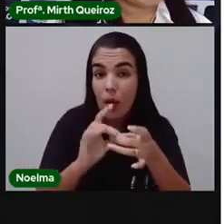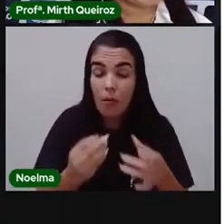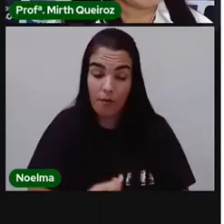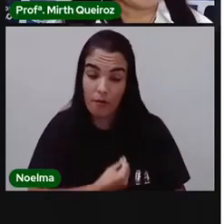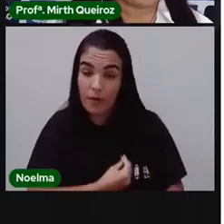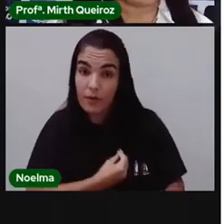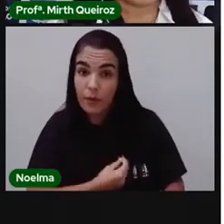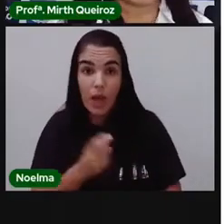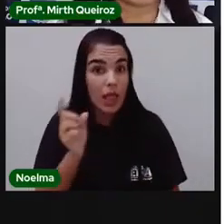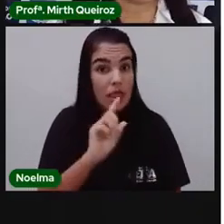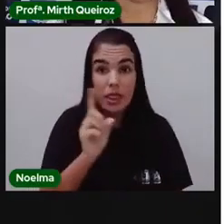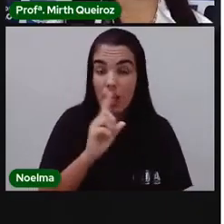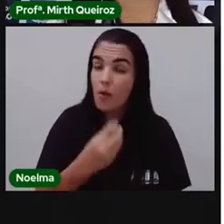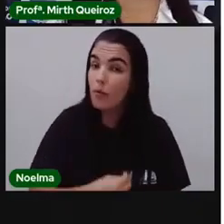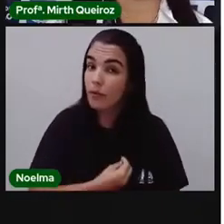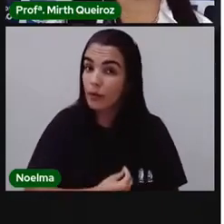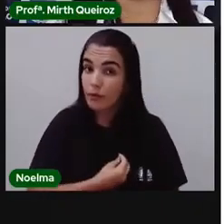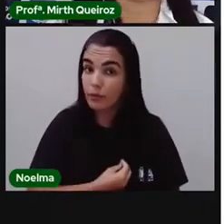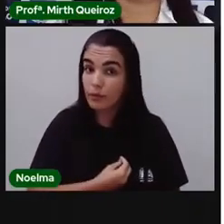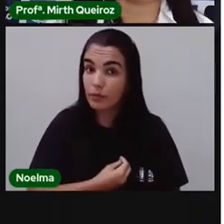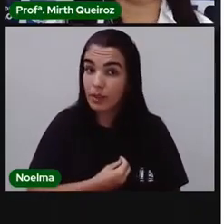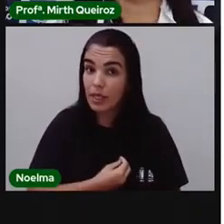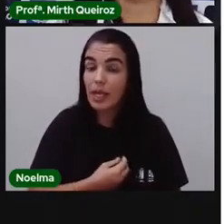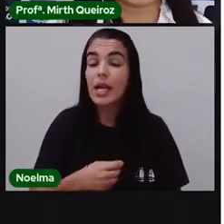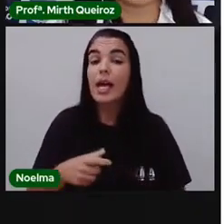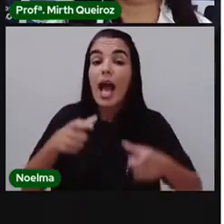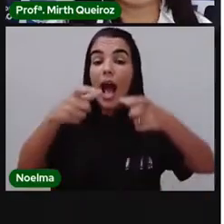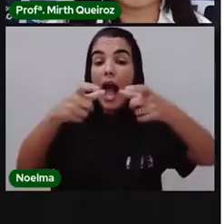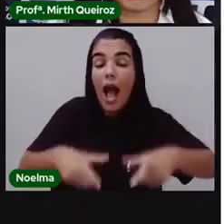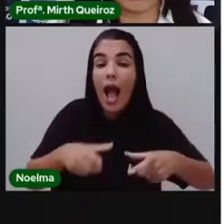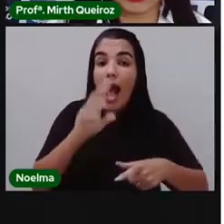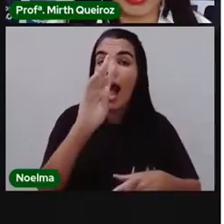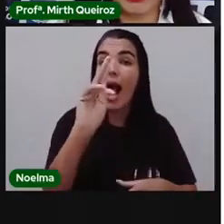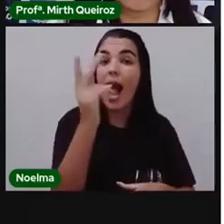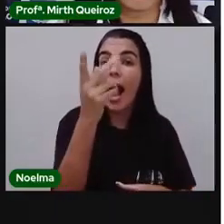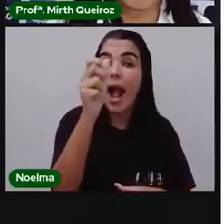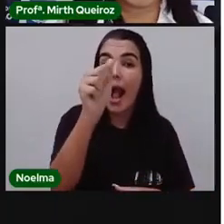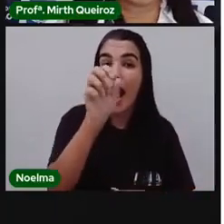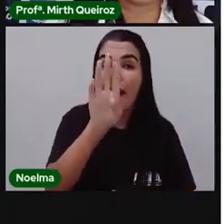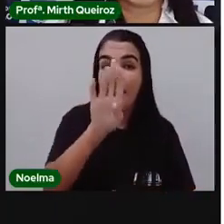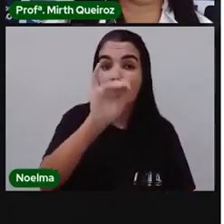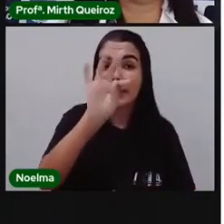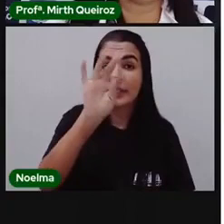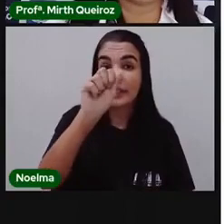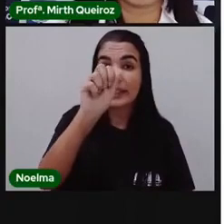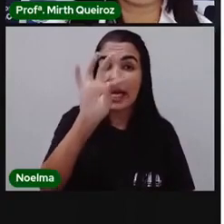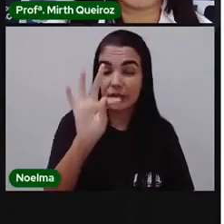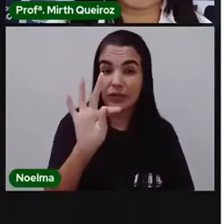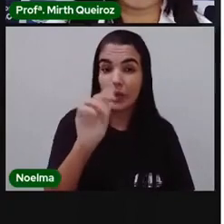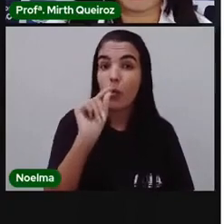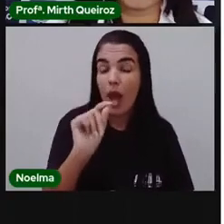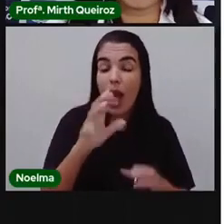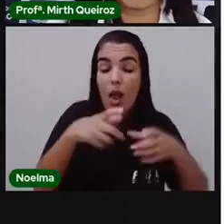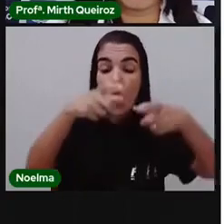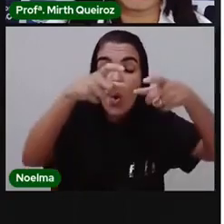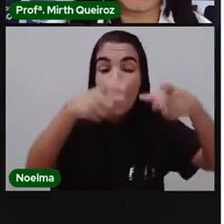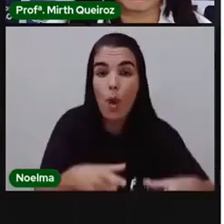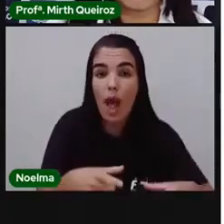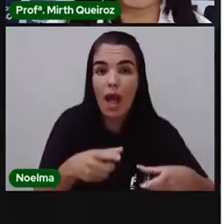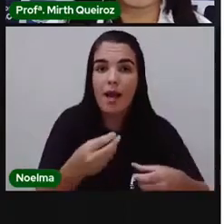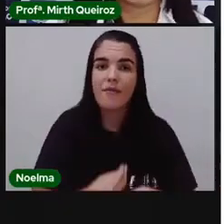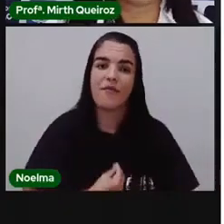Habitat é o local onde esses seres vivos, eles habitam, certo? Cuidar dos espaços naturais